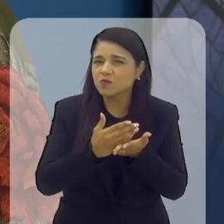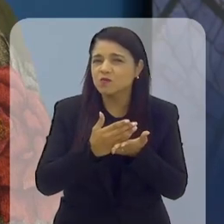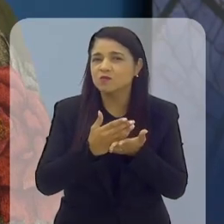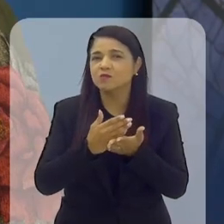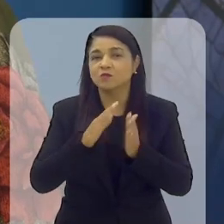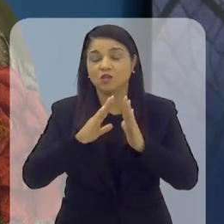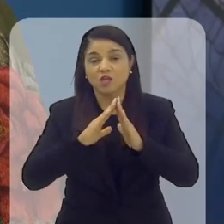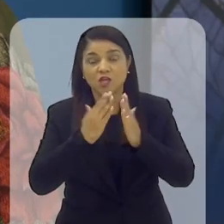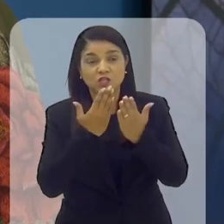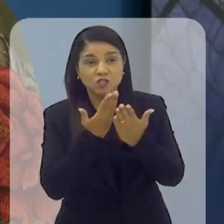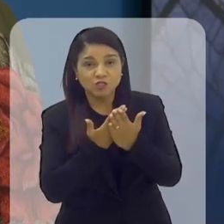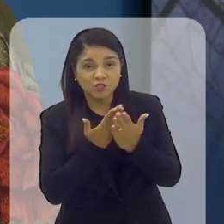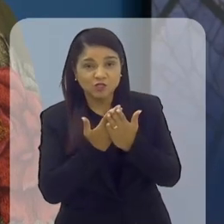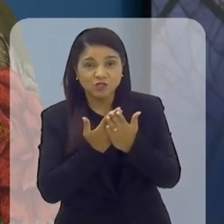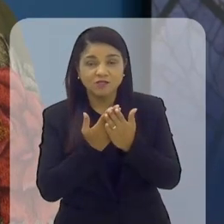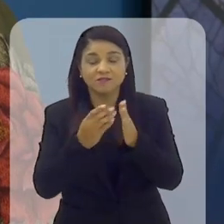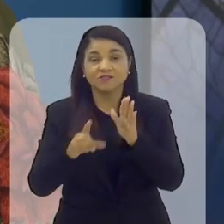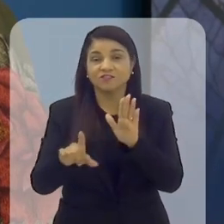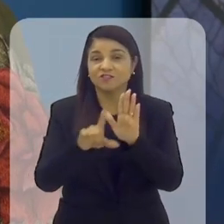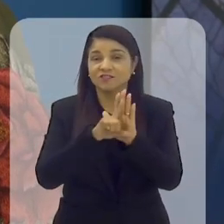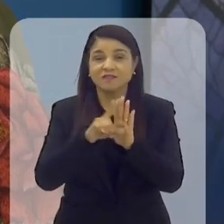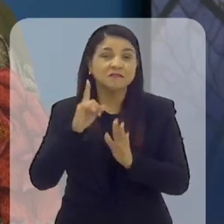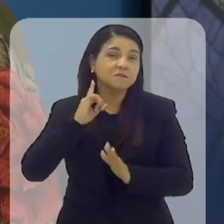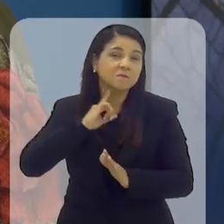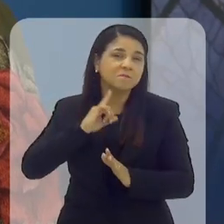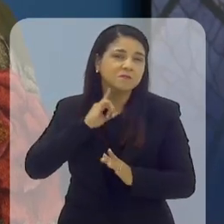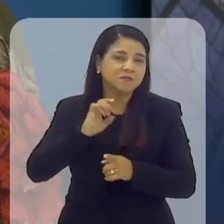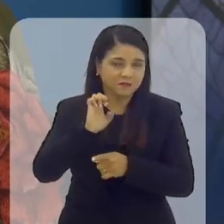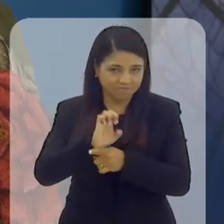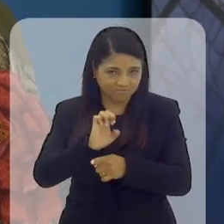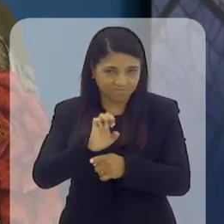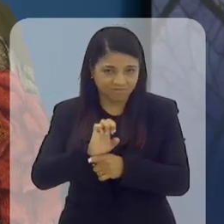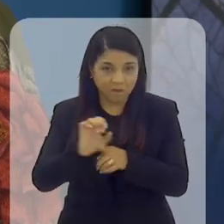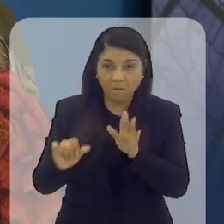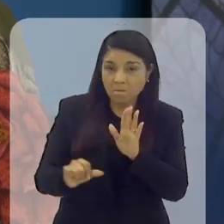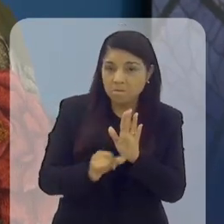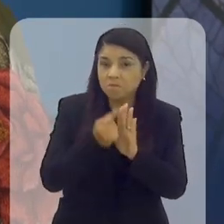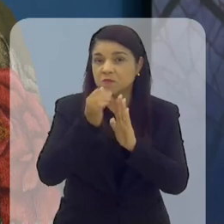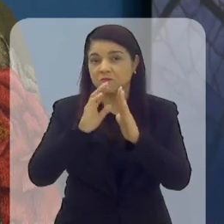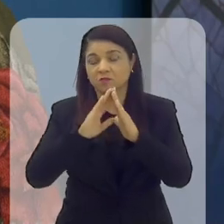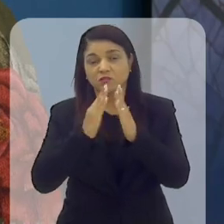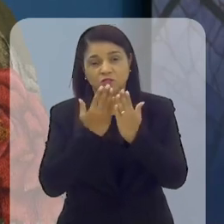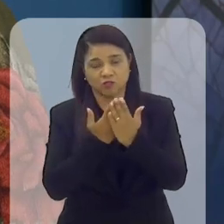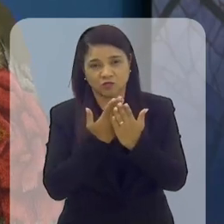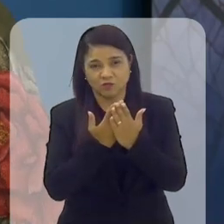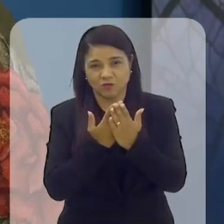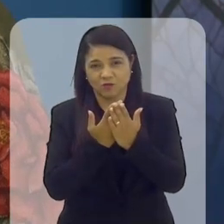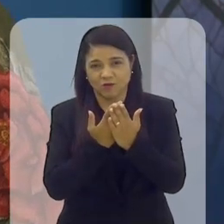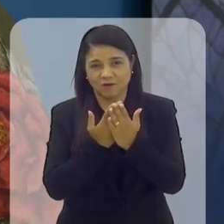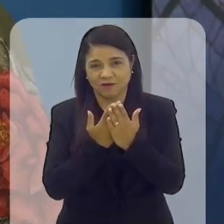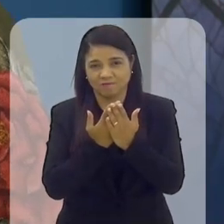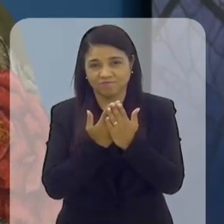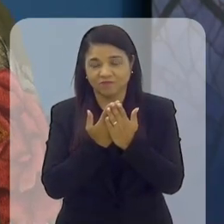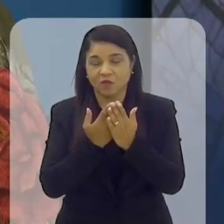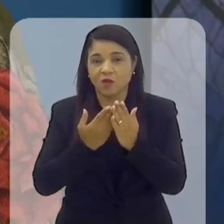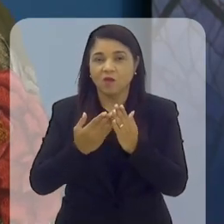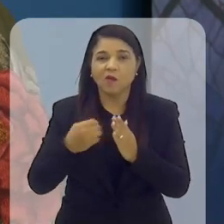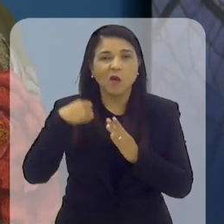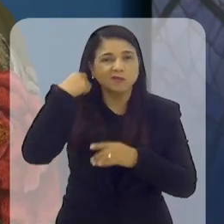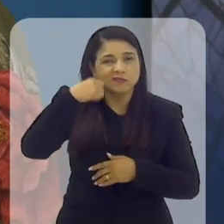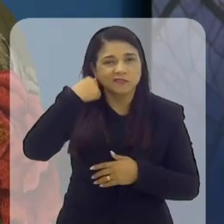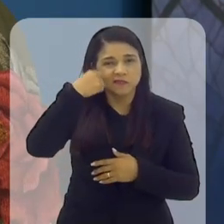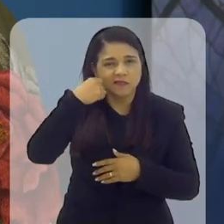a Escola do Legislativo de Minas. Foi a primeira escola do Brasil, junto do